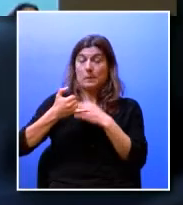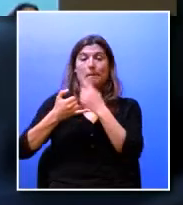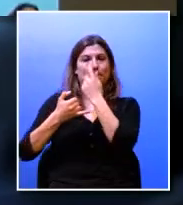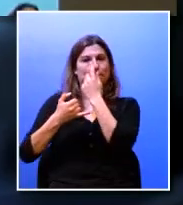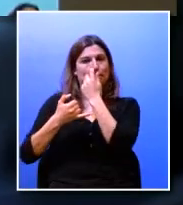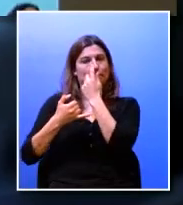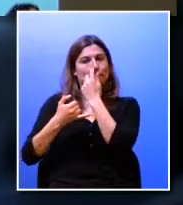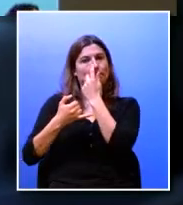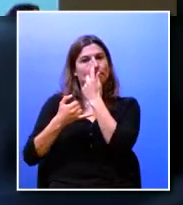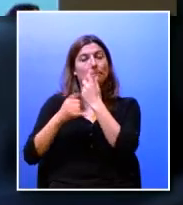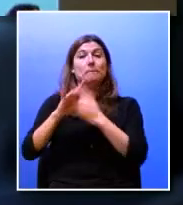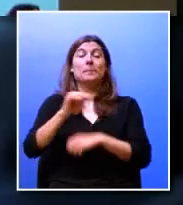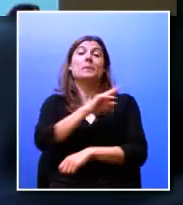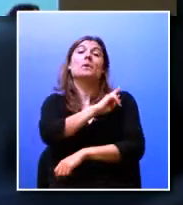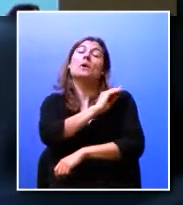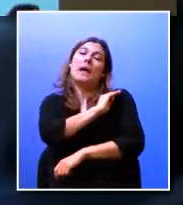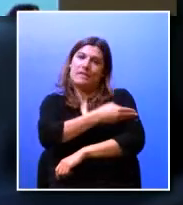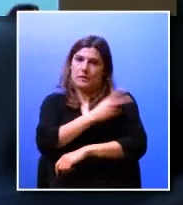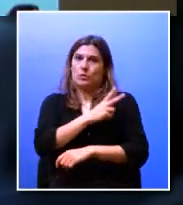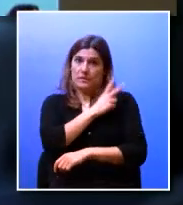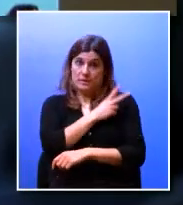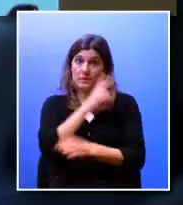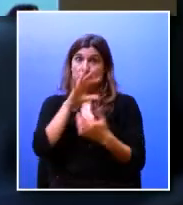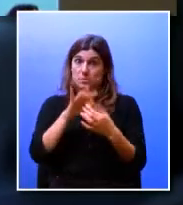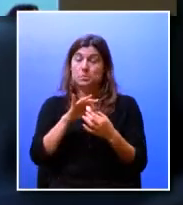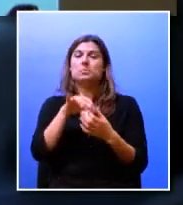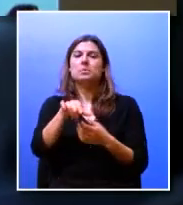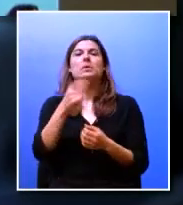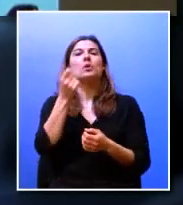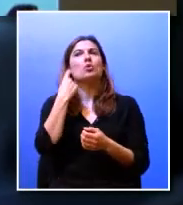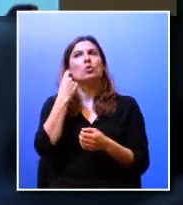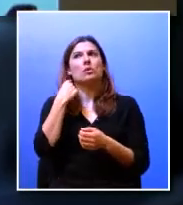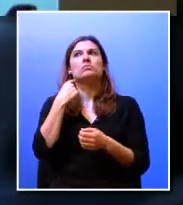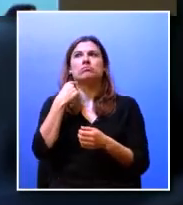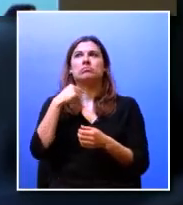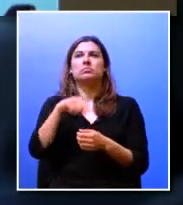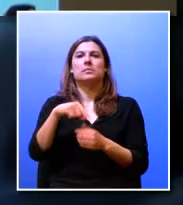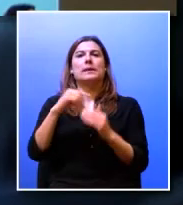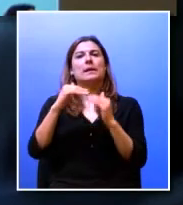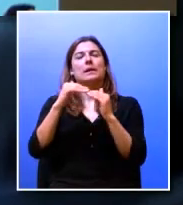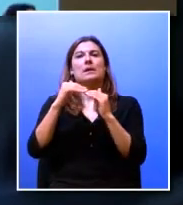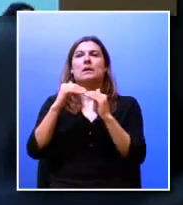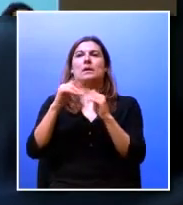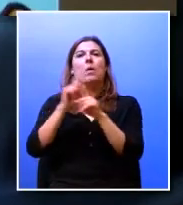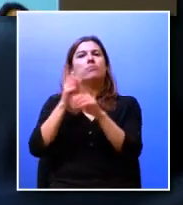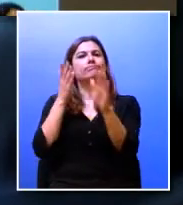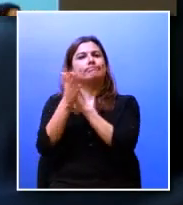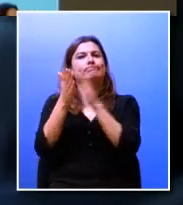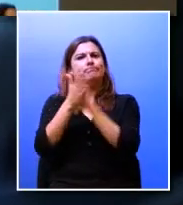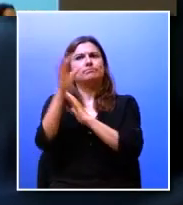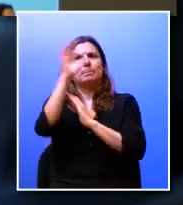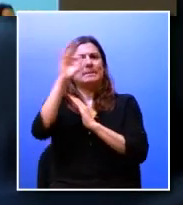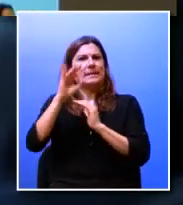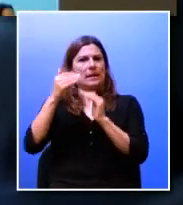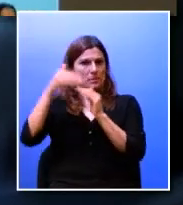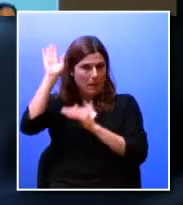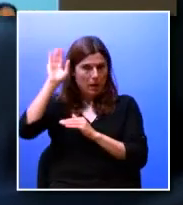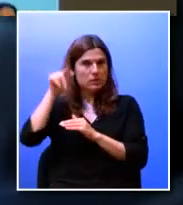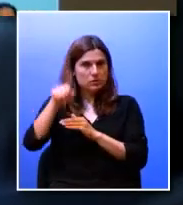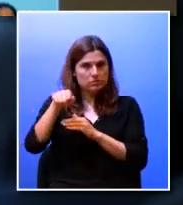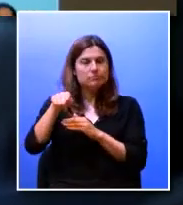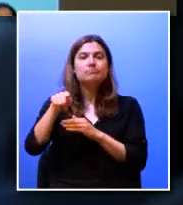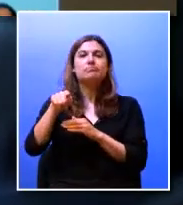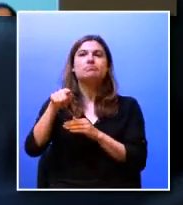Universidade de Aveiro e é talvez um dos cursos que tem os níveis mais elevados de empregabilidade durante